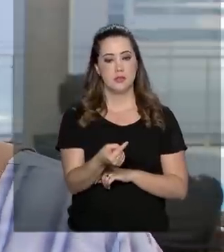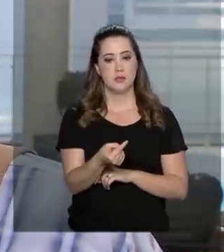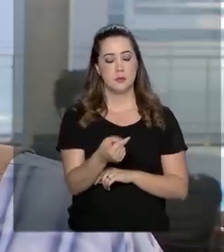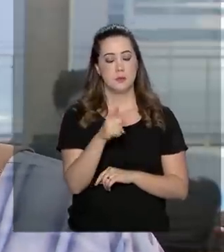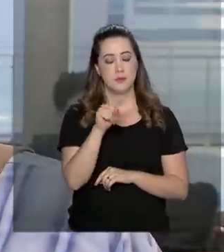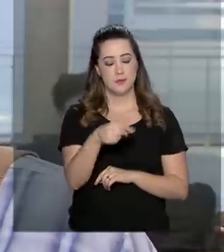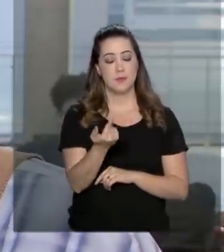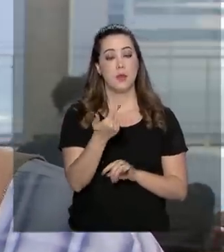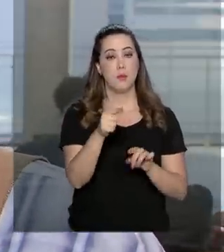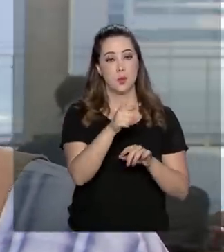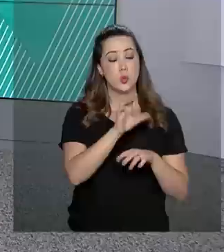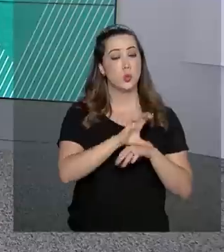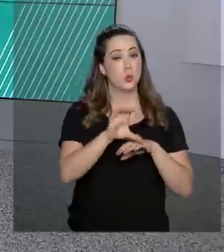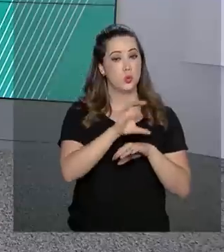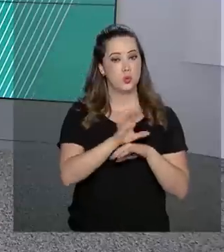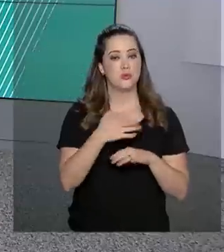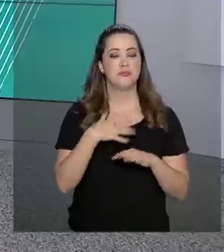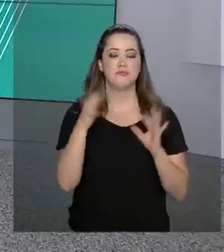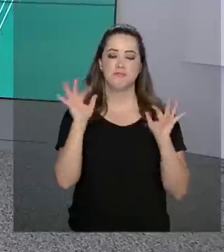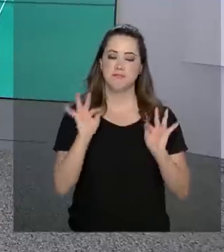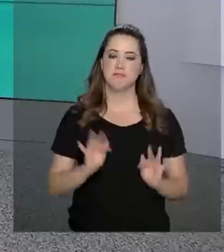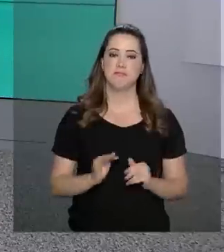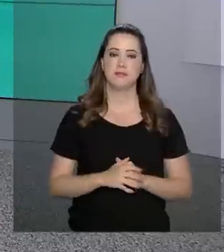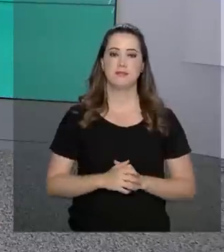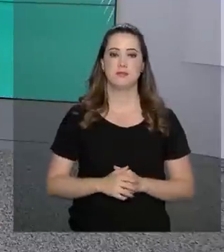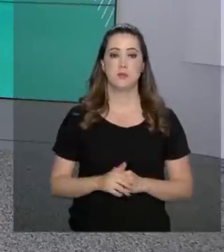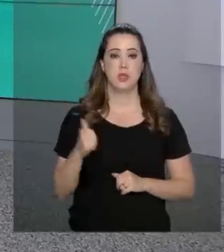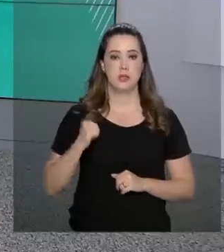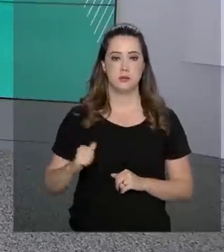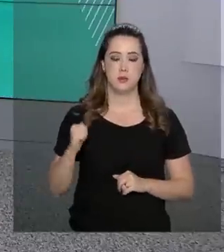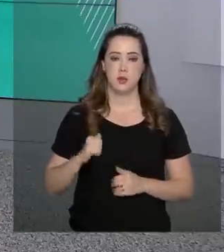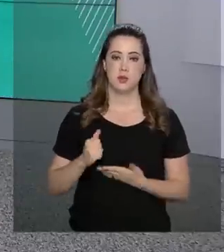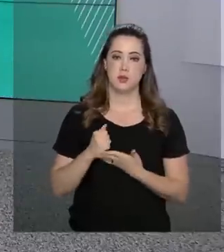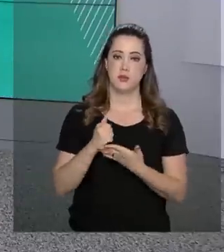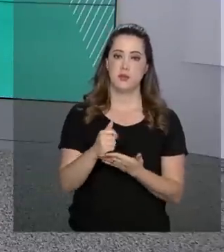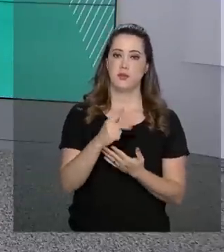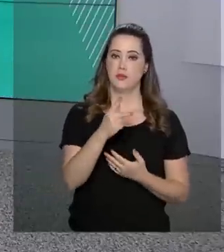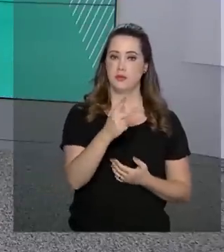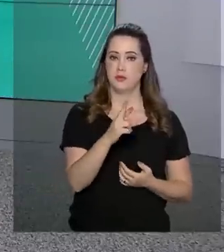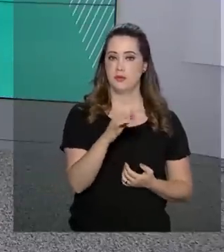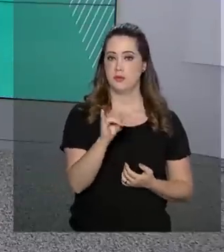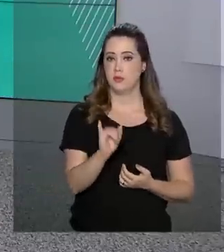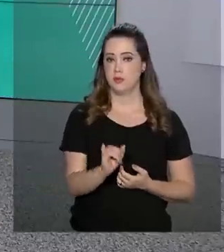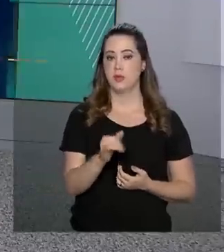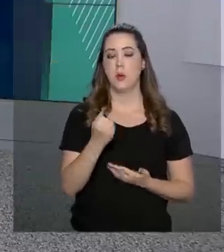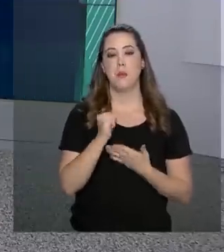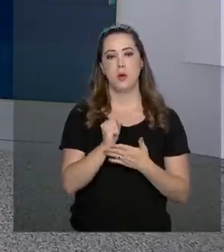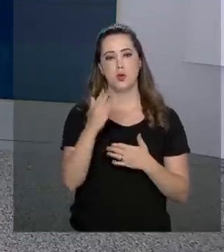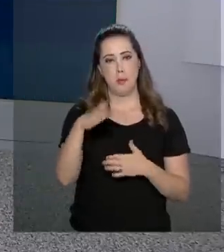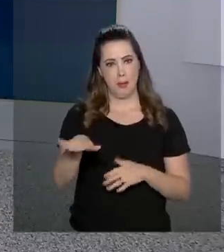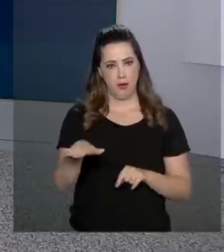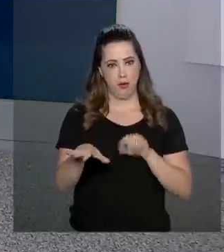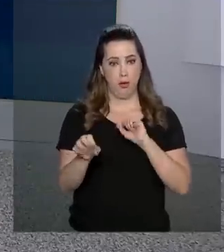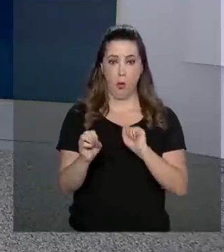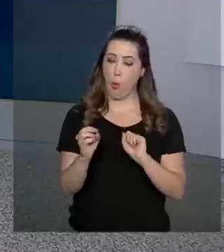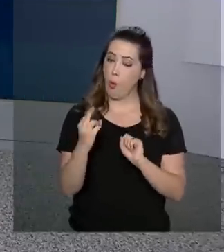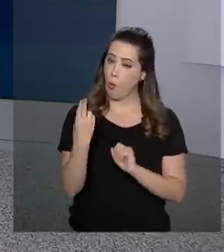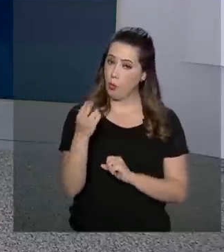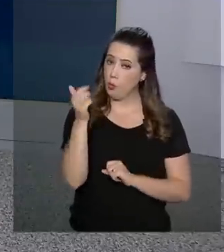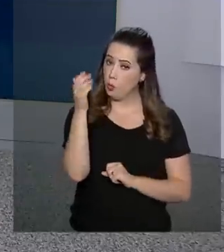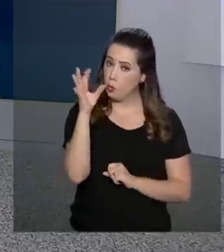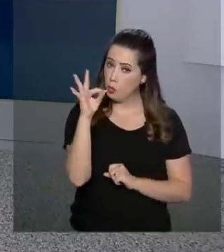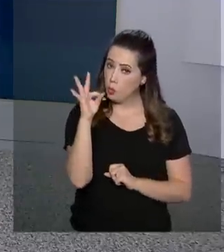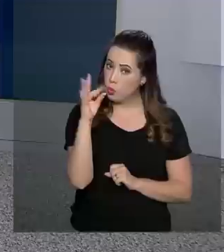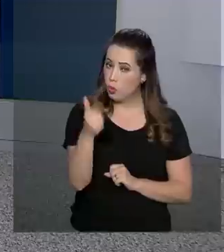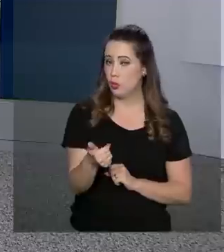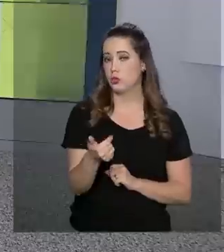publicidade, né? Então eu estou bem feliz. É, e as bolsas ofertadas pelo ProUni podem ser parciais ou integrais. As